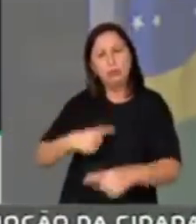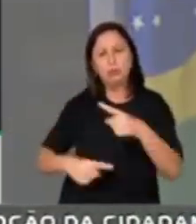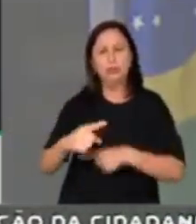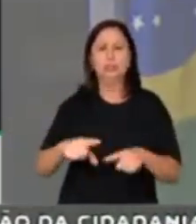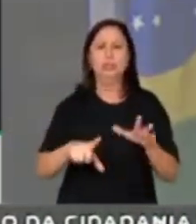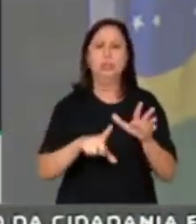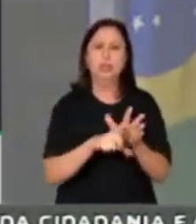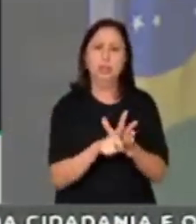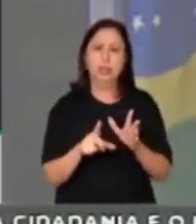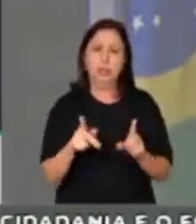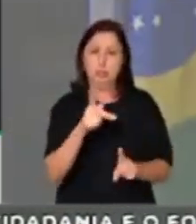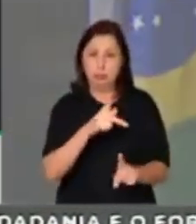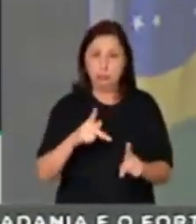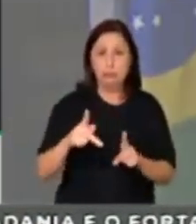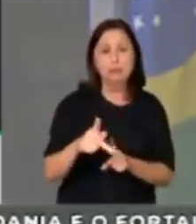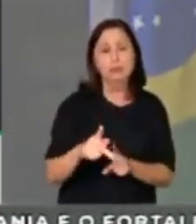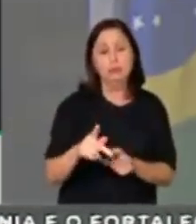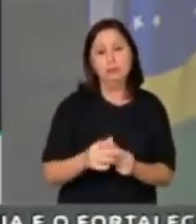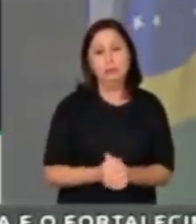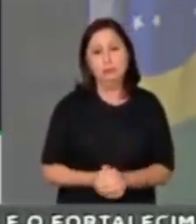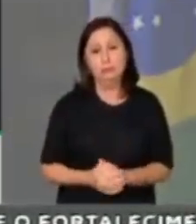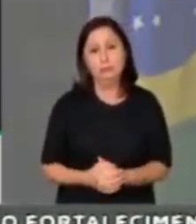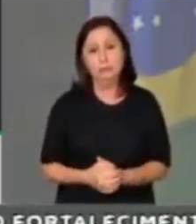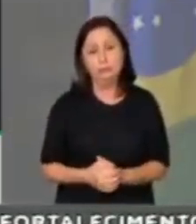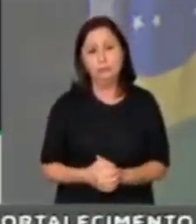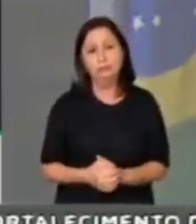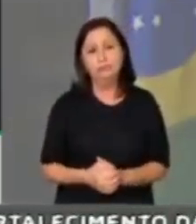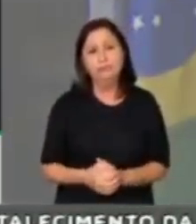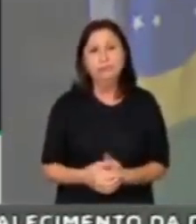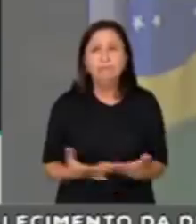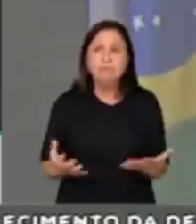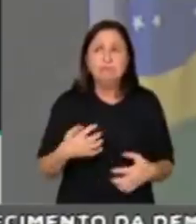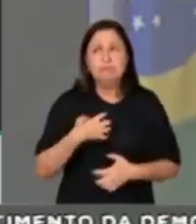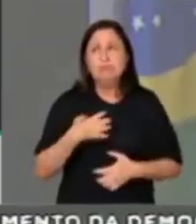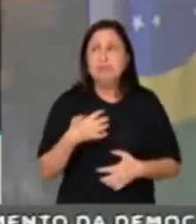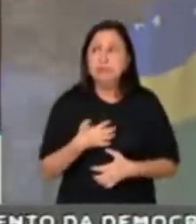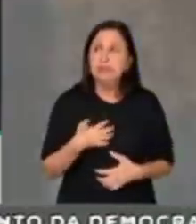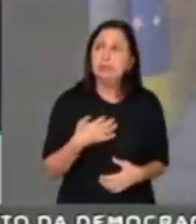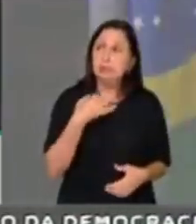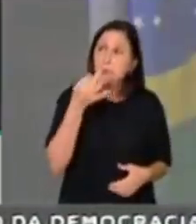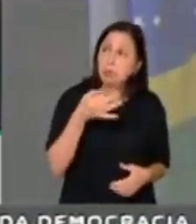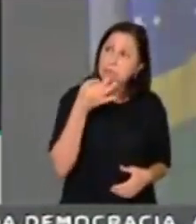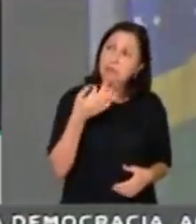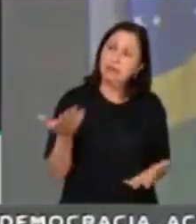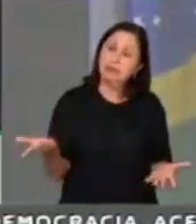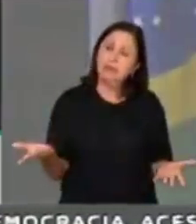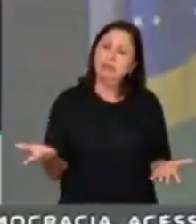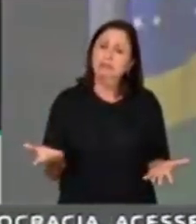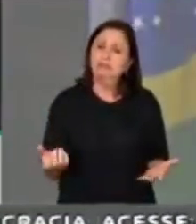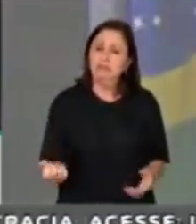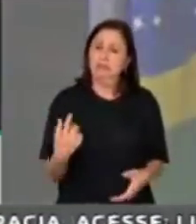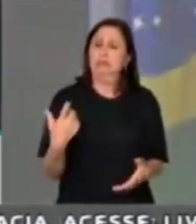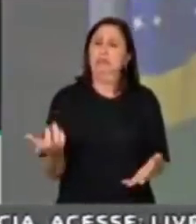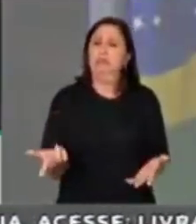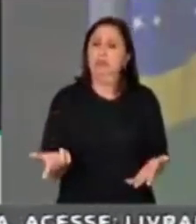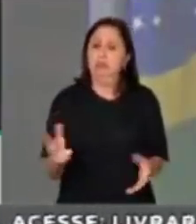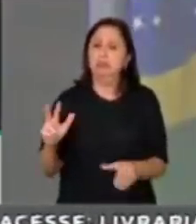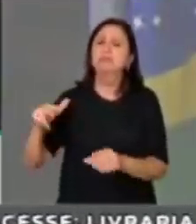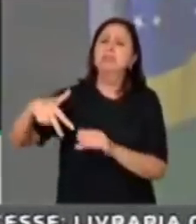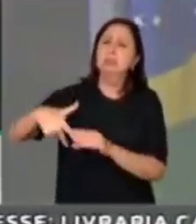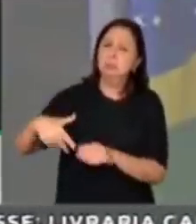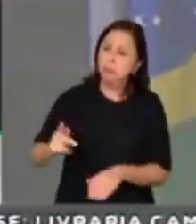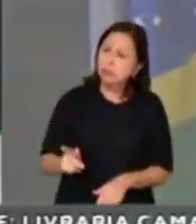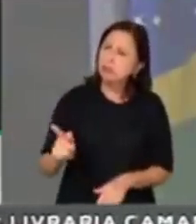previdenciária. O engraçado, e eu já apontei isso em diversos momentos nesta tribuna,